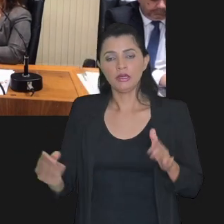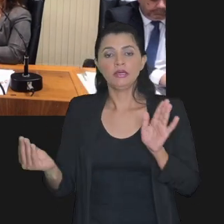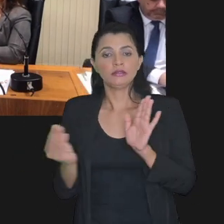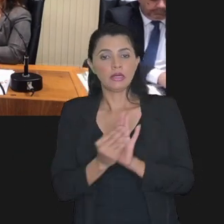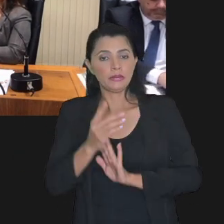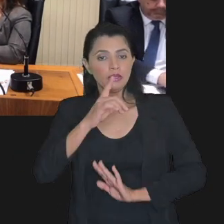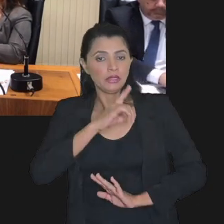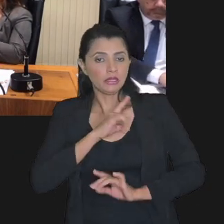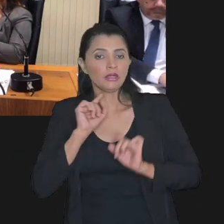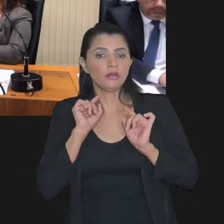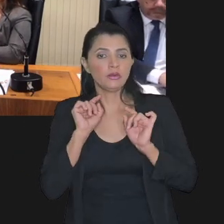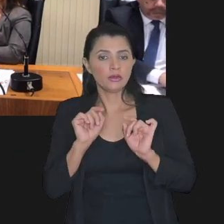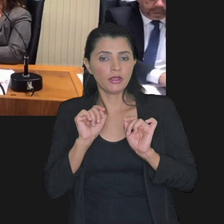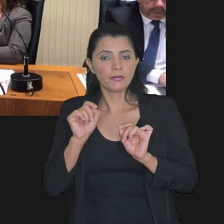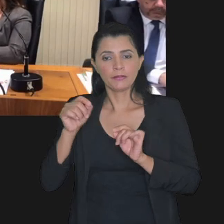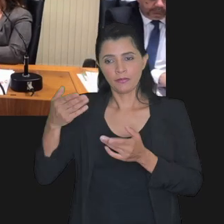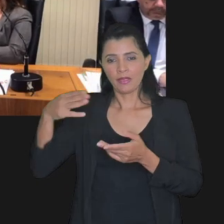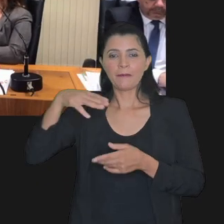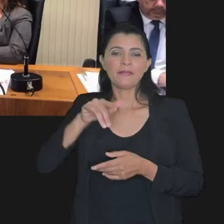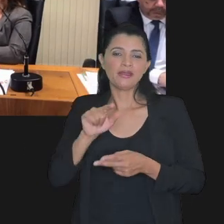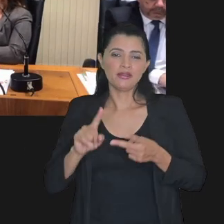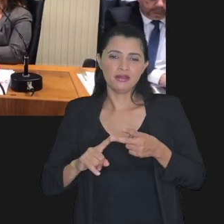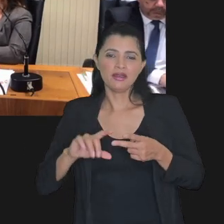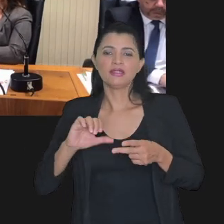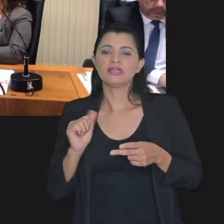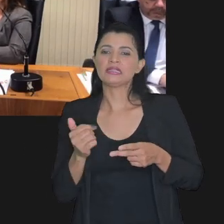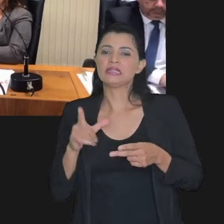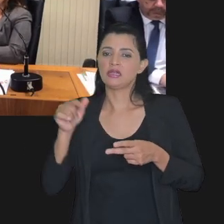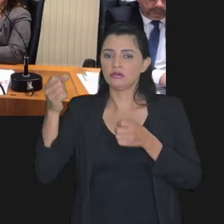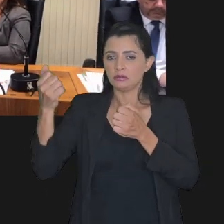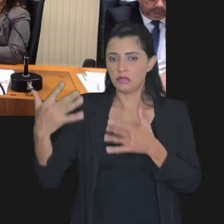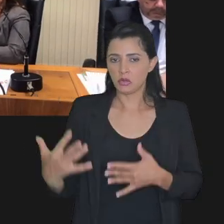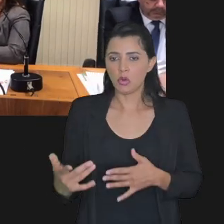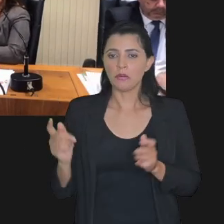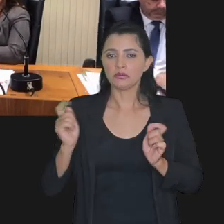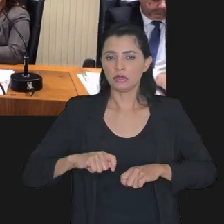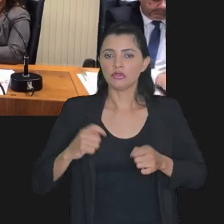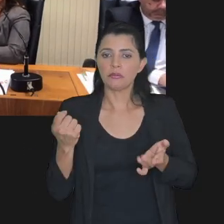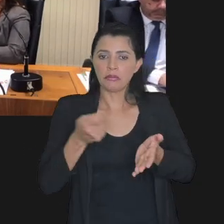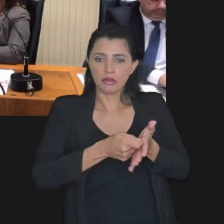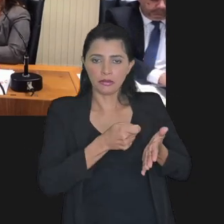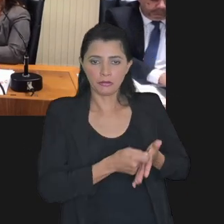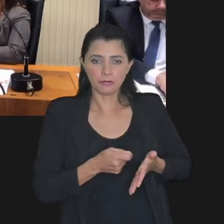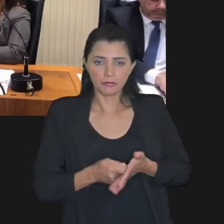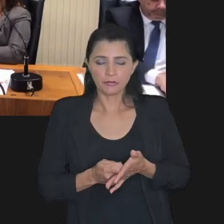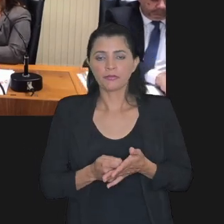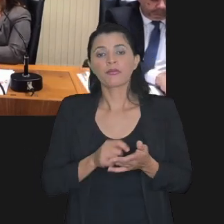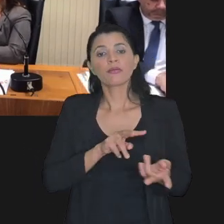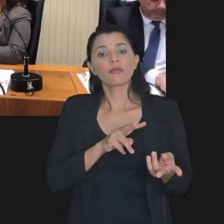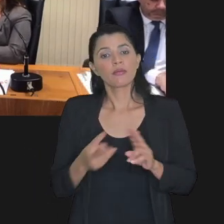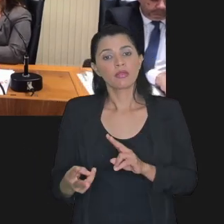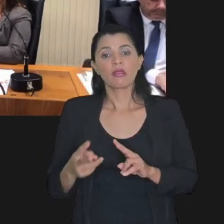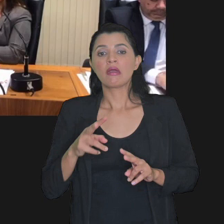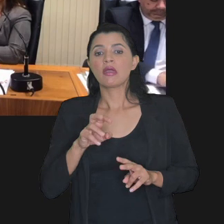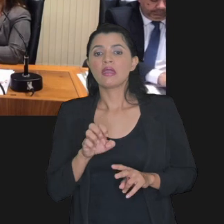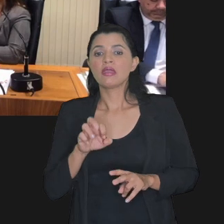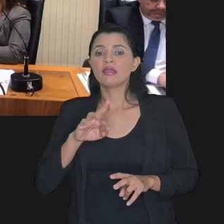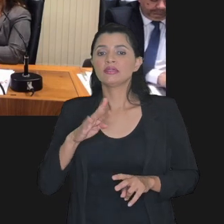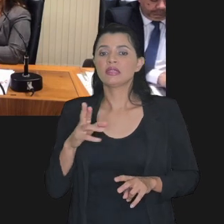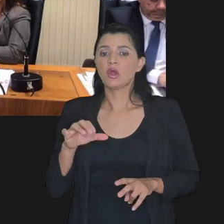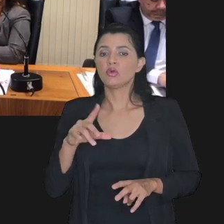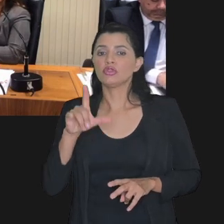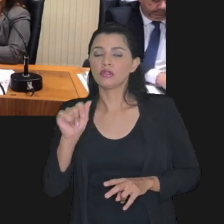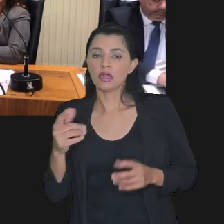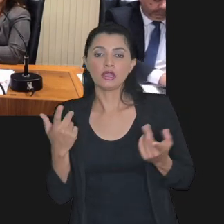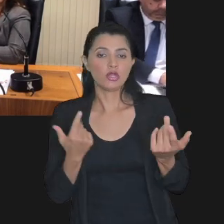a questão que a doutora Mariana e o doutor Sérgio já trouxeram da capacidade de pagamento. A transação extraordinária também